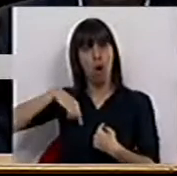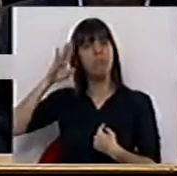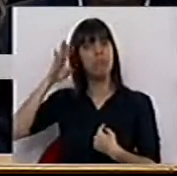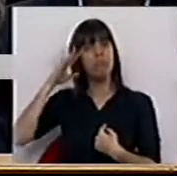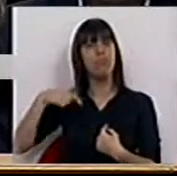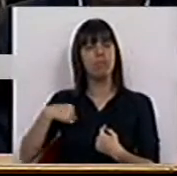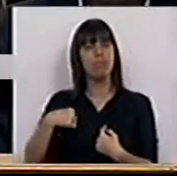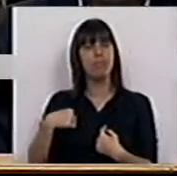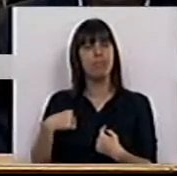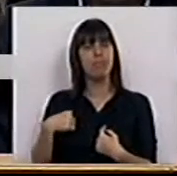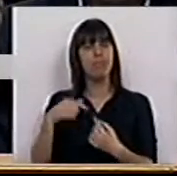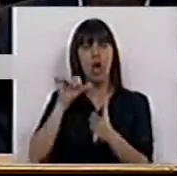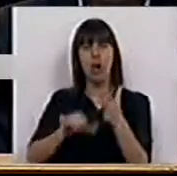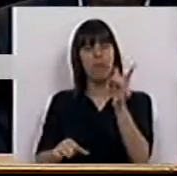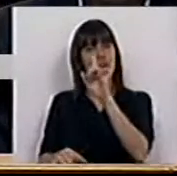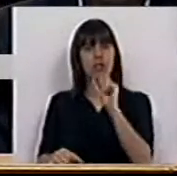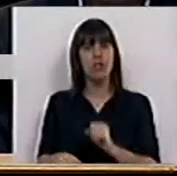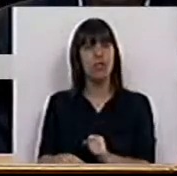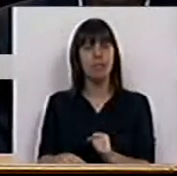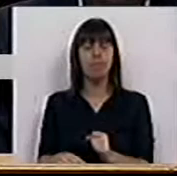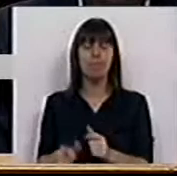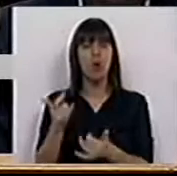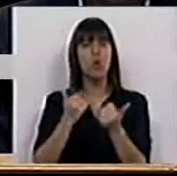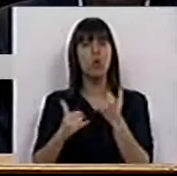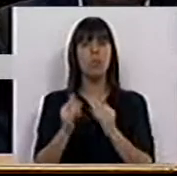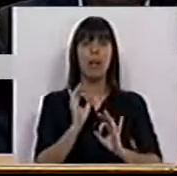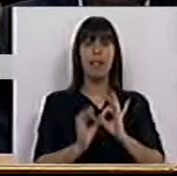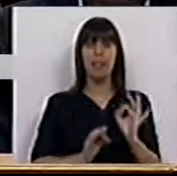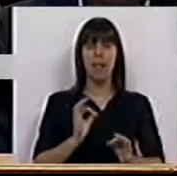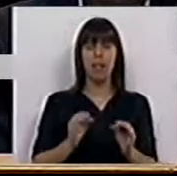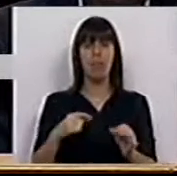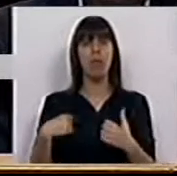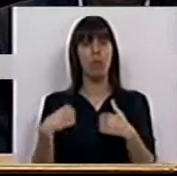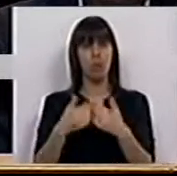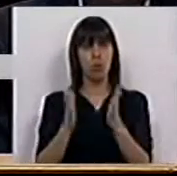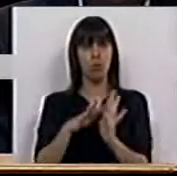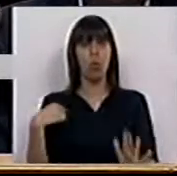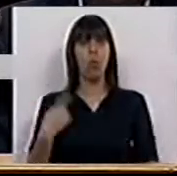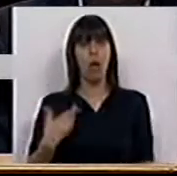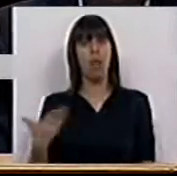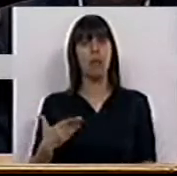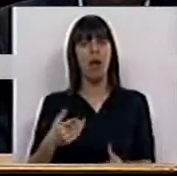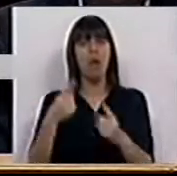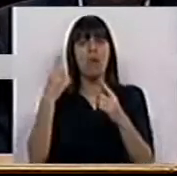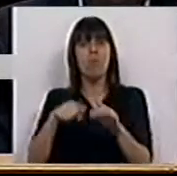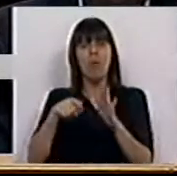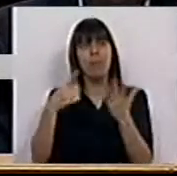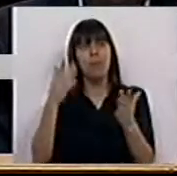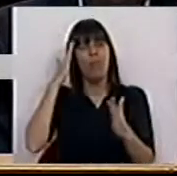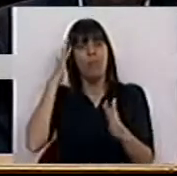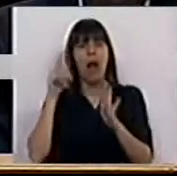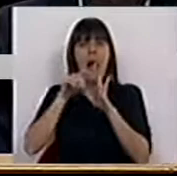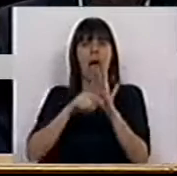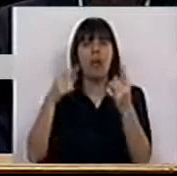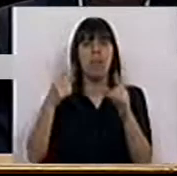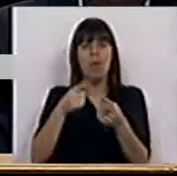que não vão desistir de substituir o tratamento a que todos temos direito por doses de ética e de moral